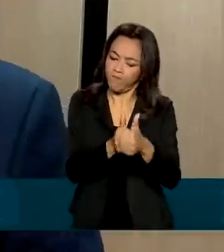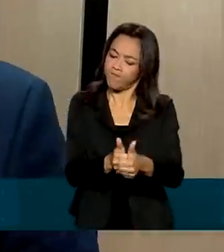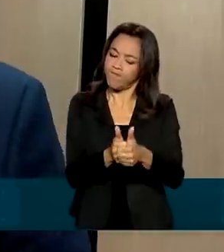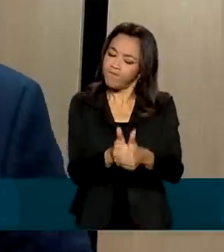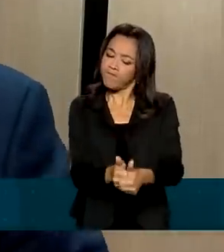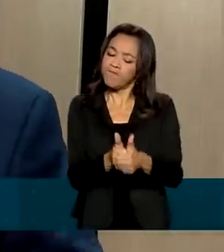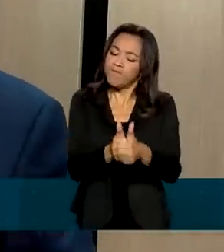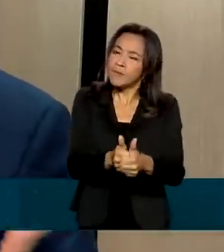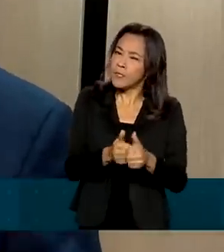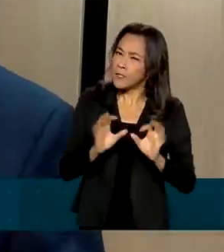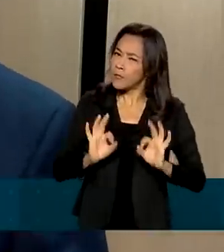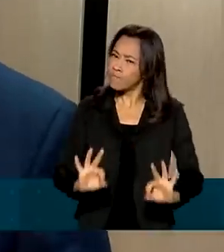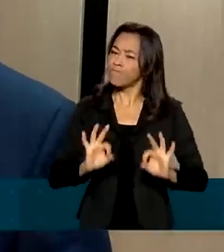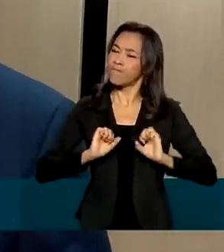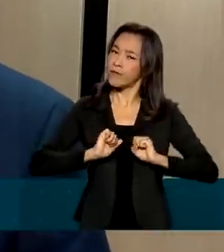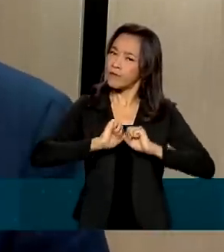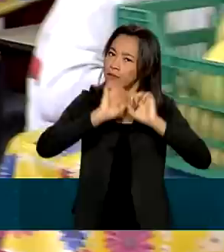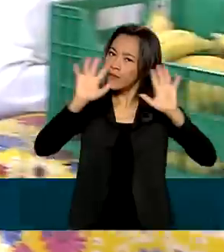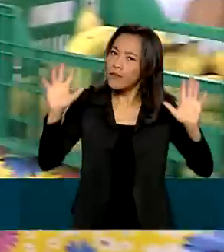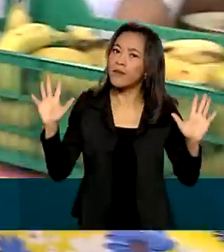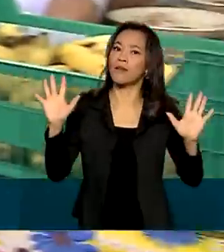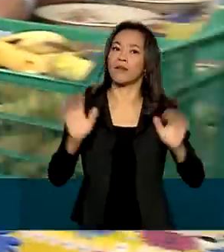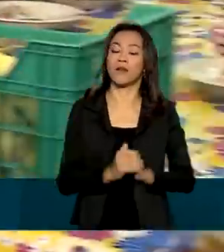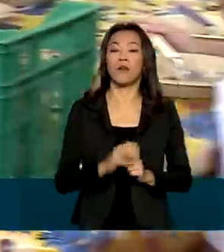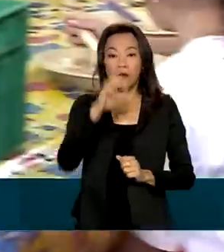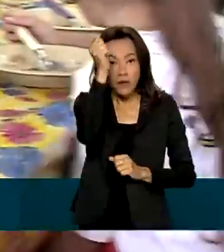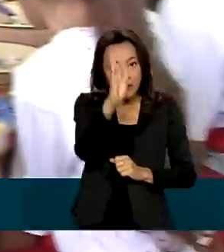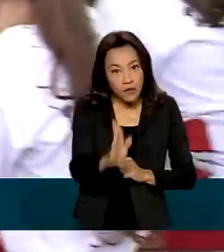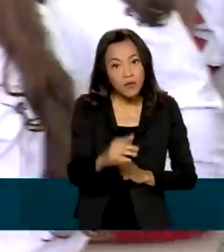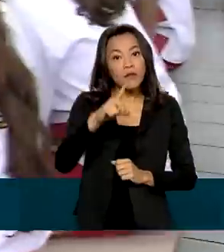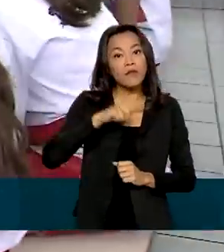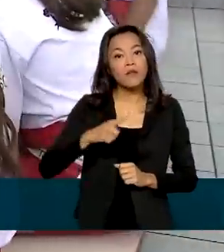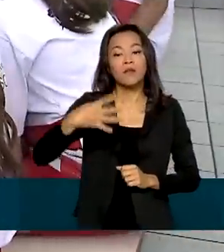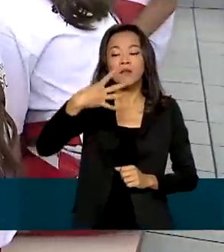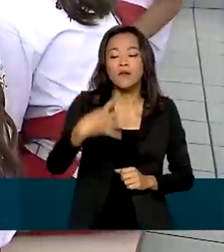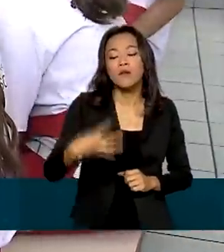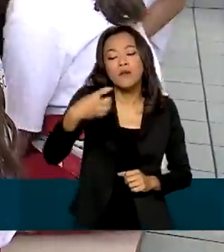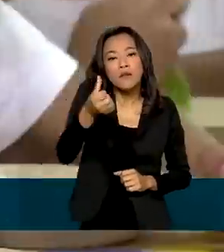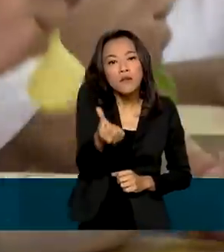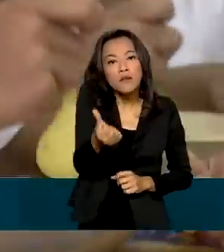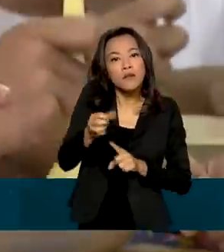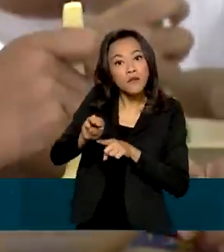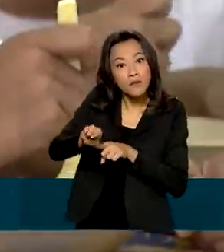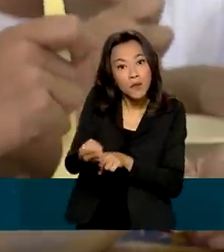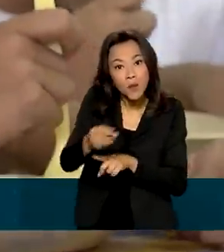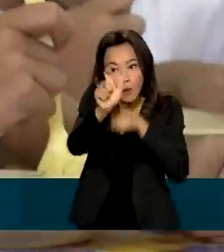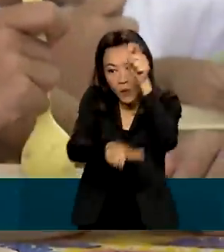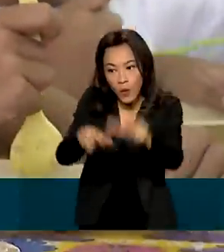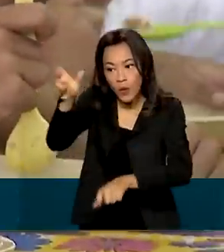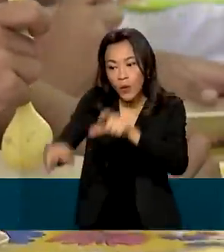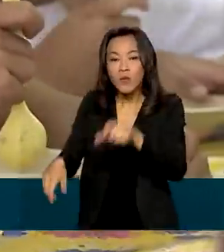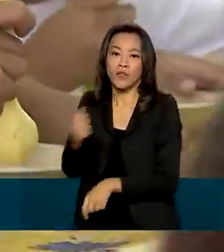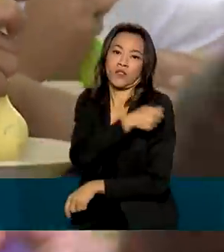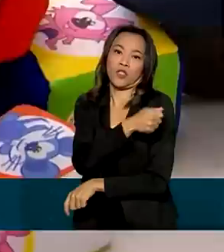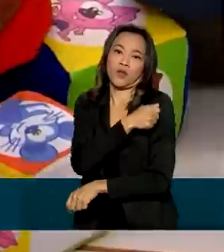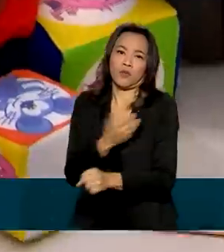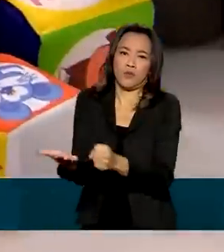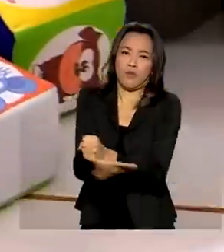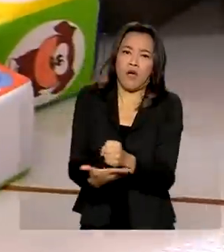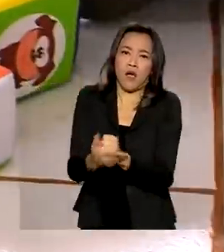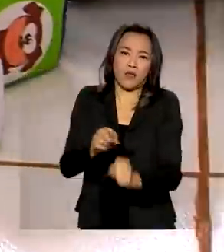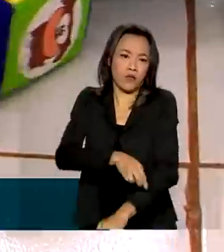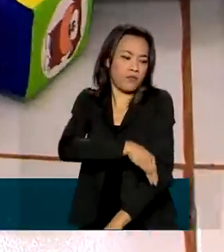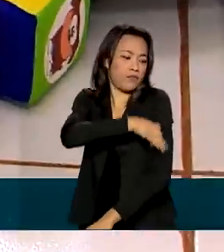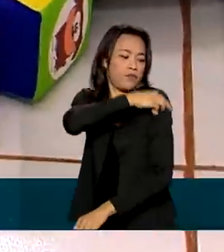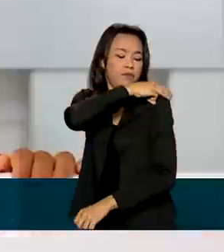mais transparente possível. O Brasil tem 46 milhões de alunos na educação básica. Na